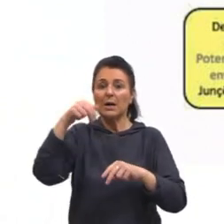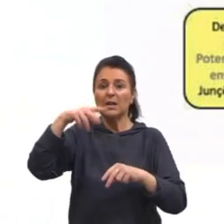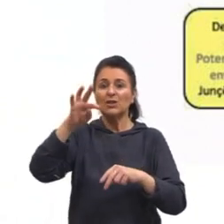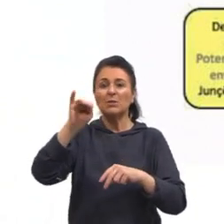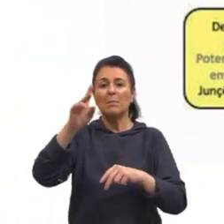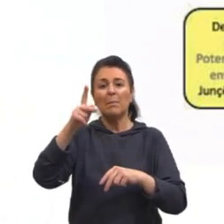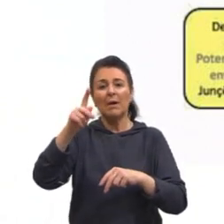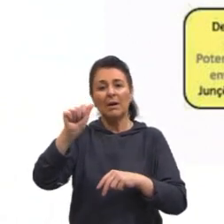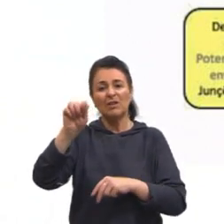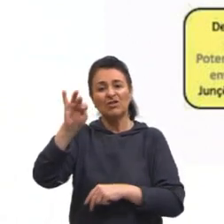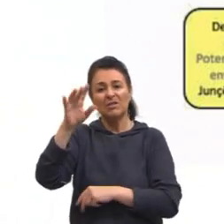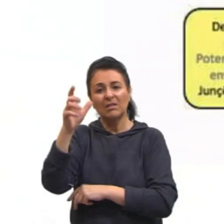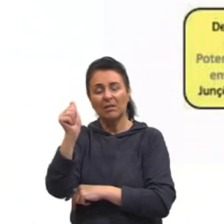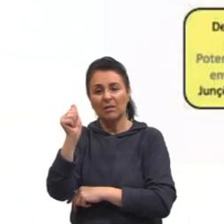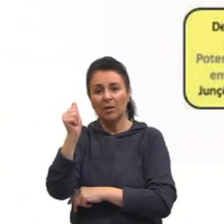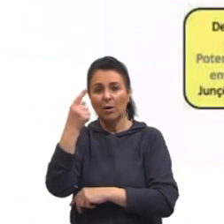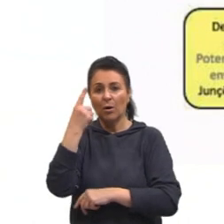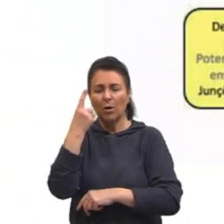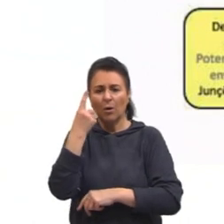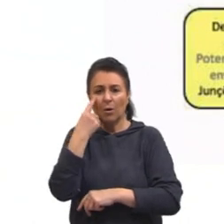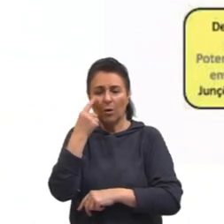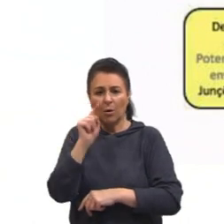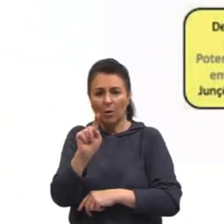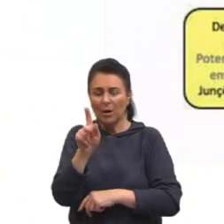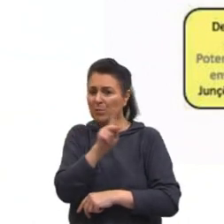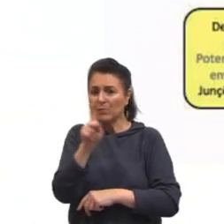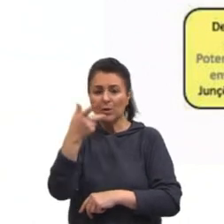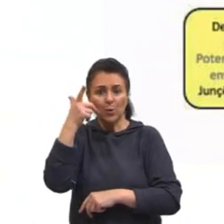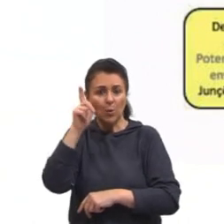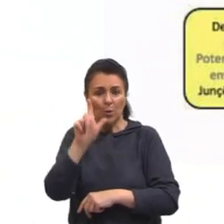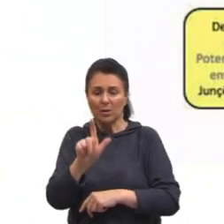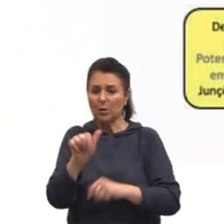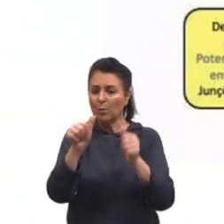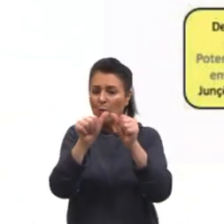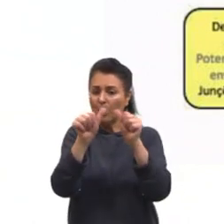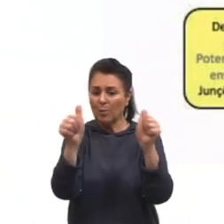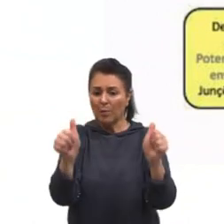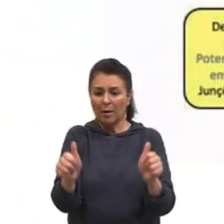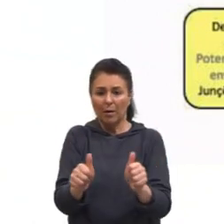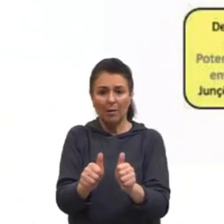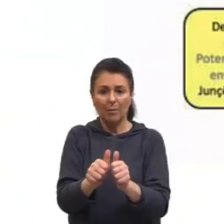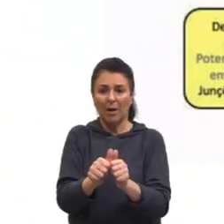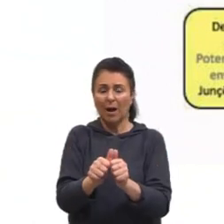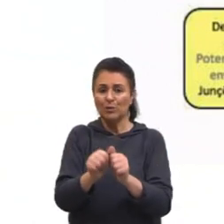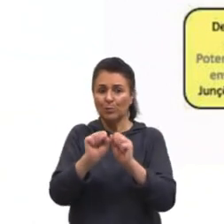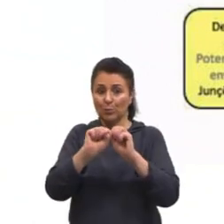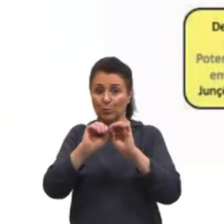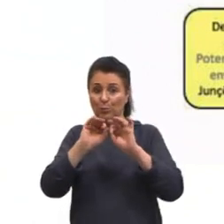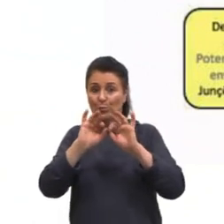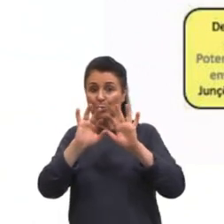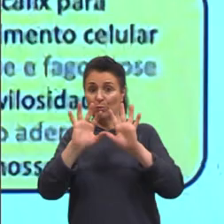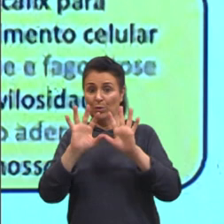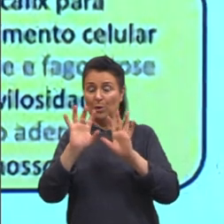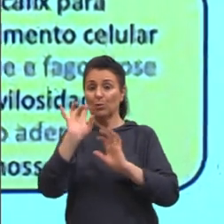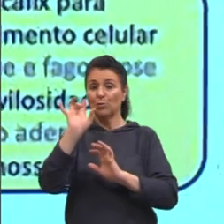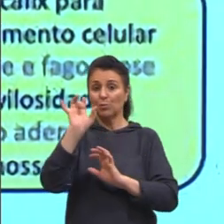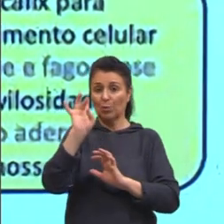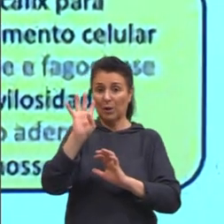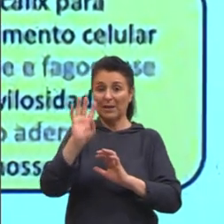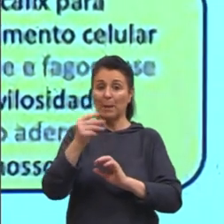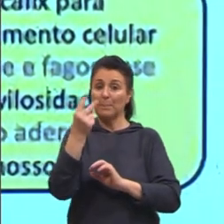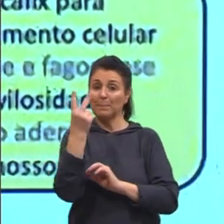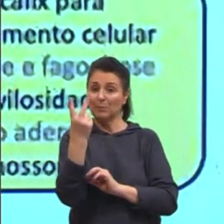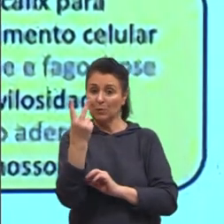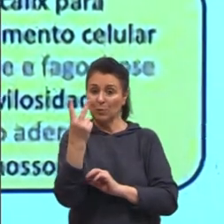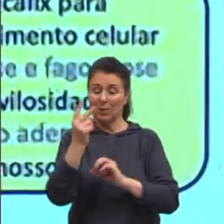Aqui, a cabeça. Aqui, gente, eu não consegui uma imagem. Até agora estou lembrando, poderia colocar uma imagem só dessa bicamada para